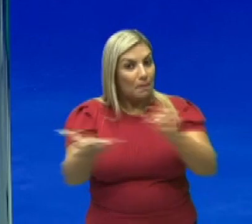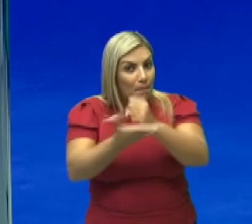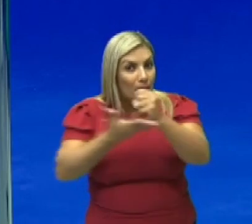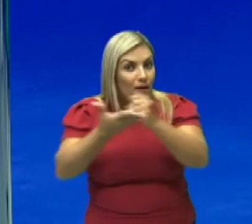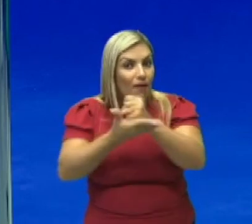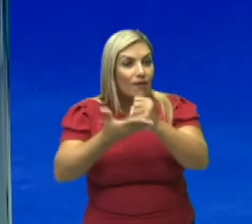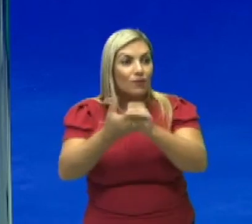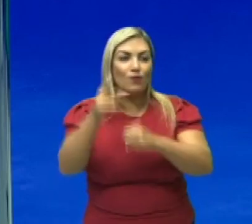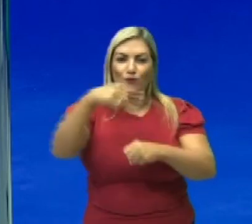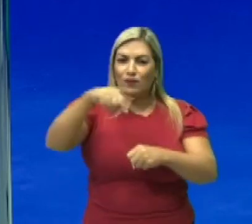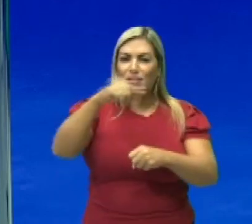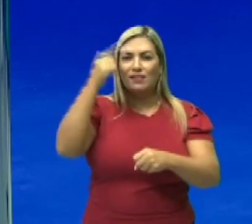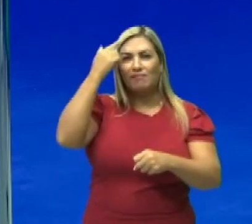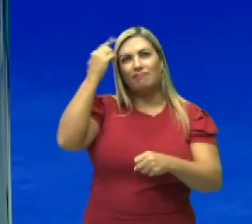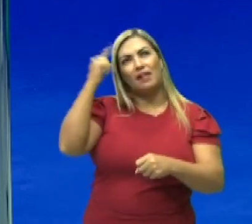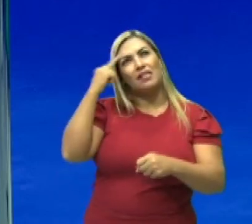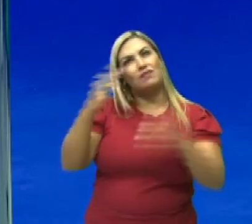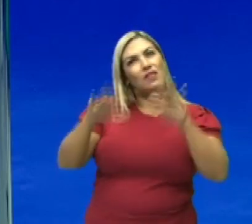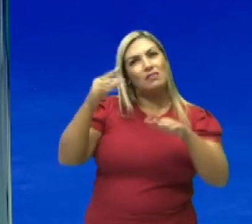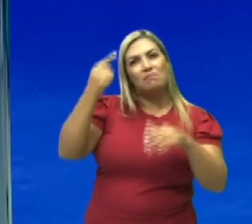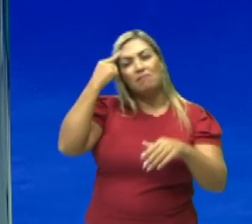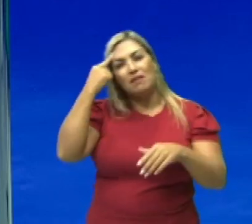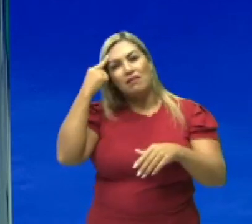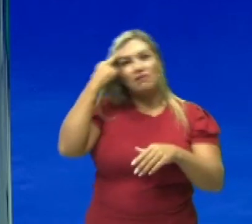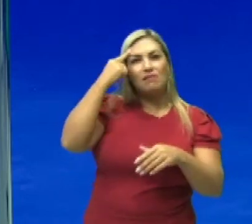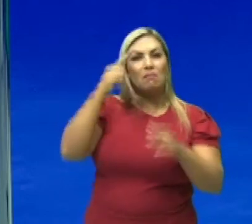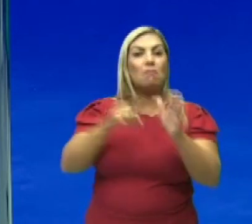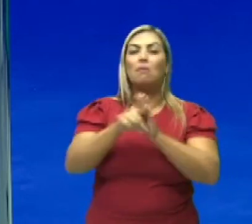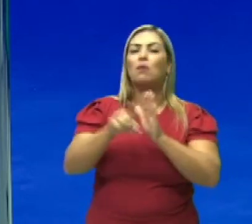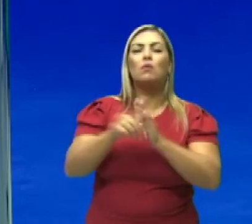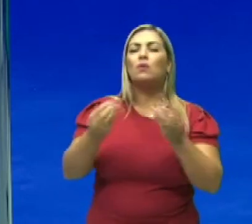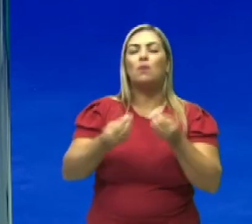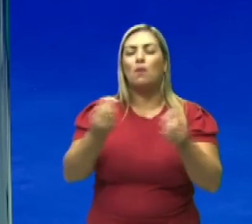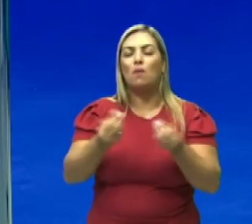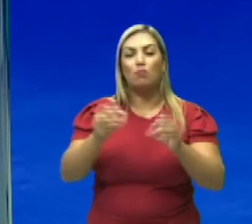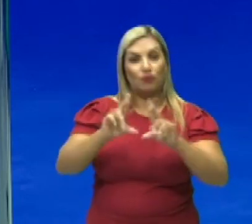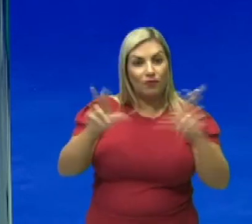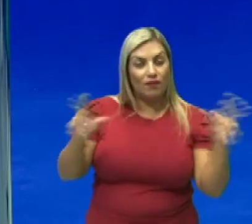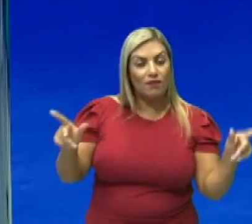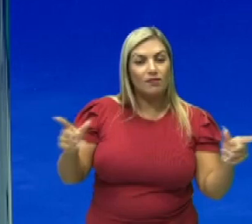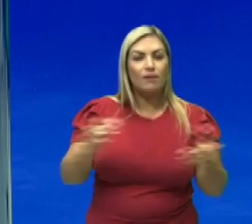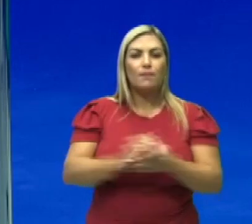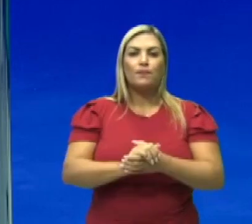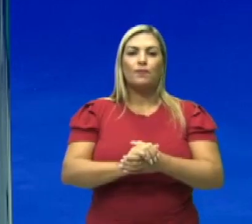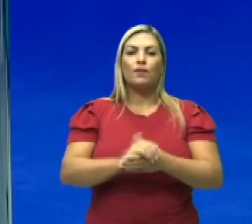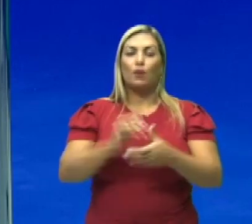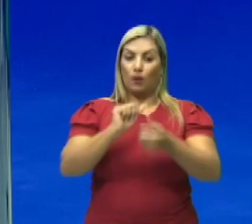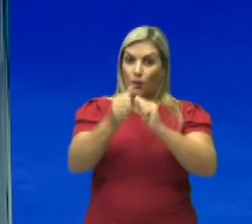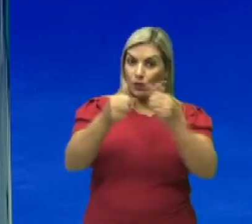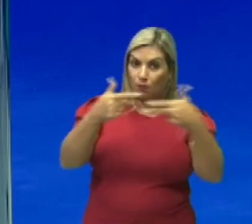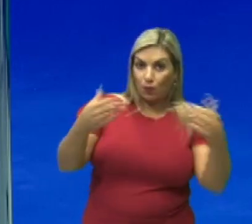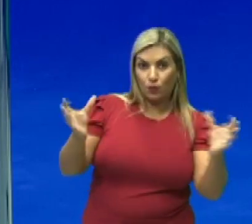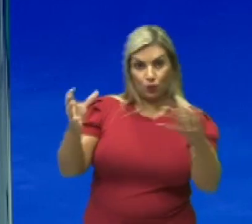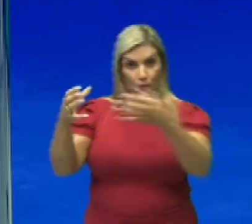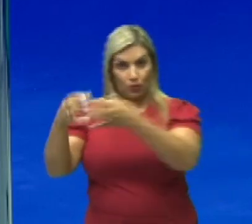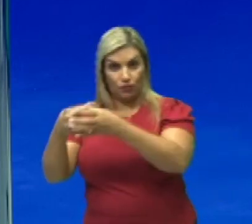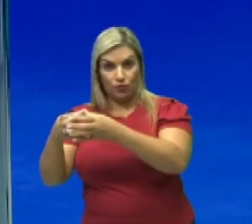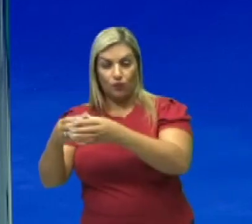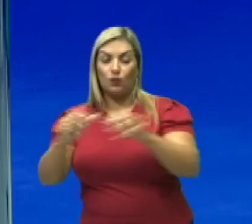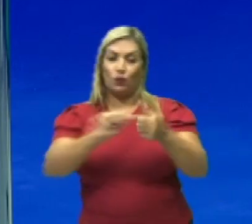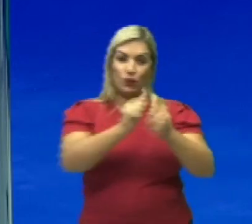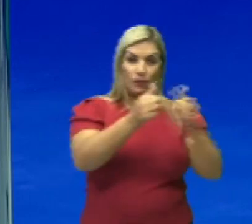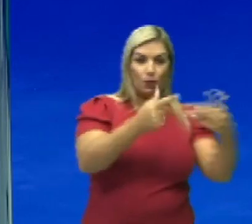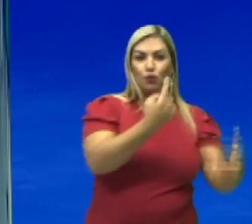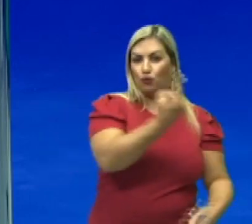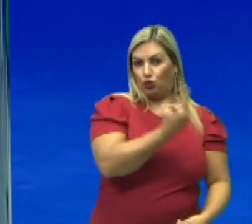ficam aí, às vezes, perguntando e na dúvida de como diferenciar o que é um esporte coletivo do que é um esporte individual.